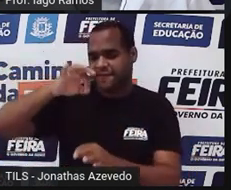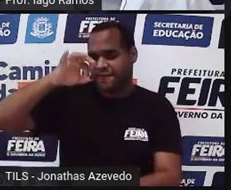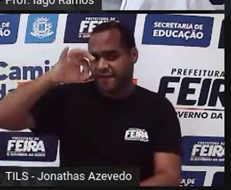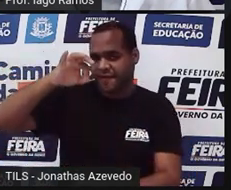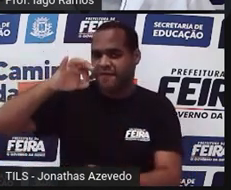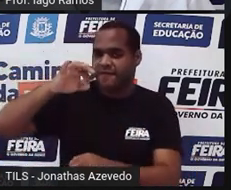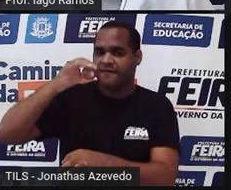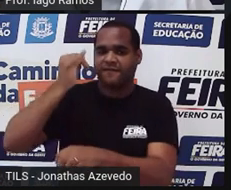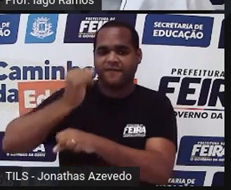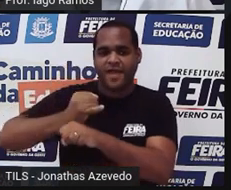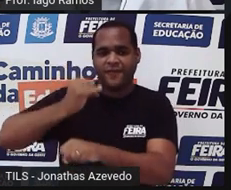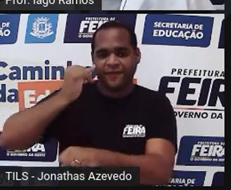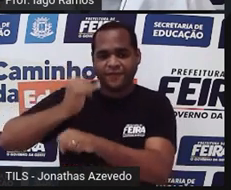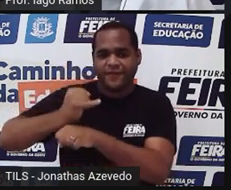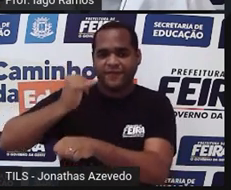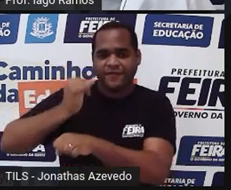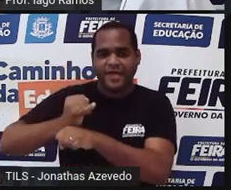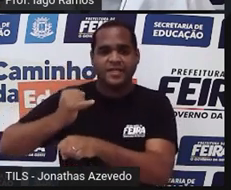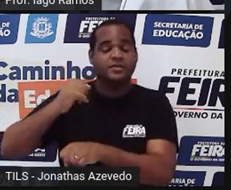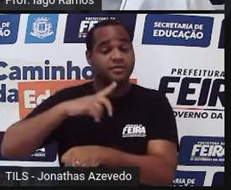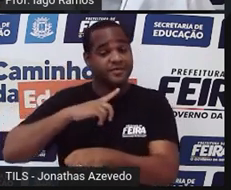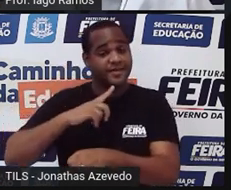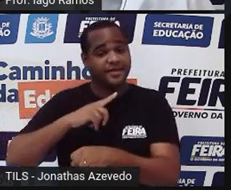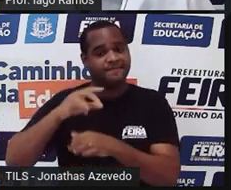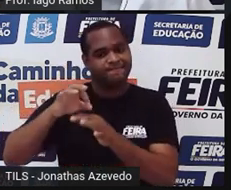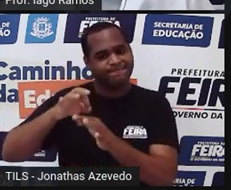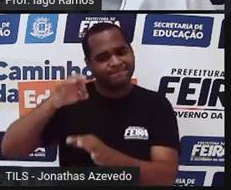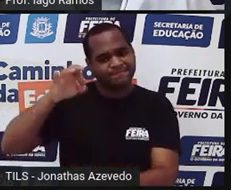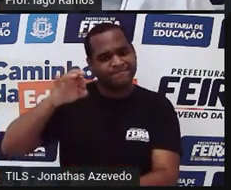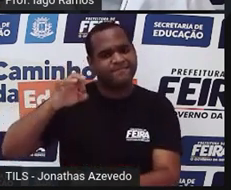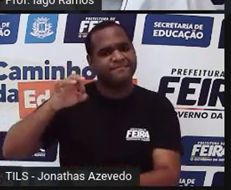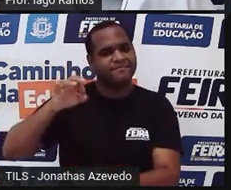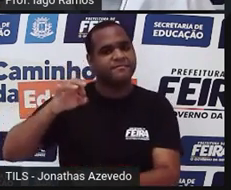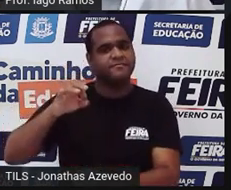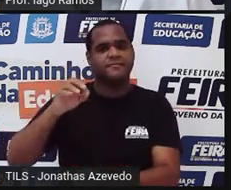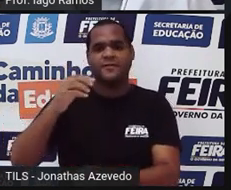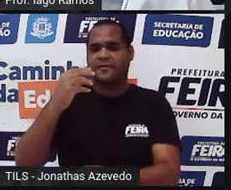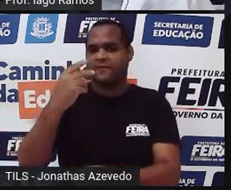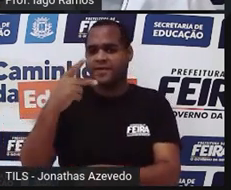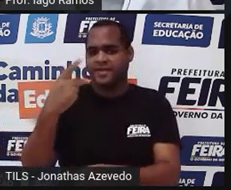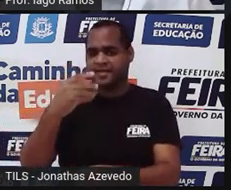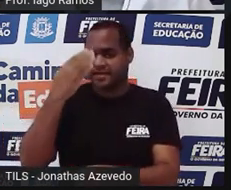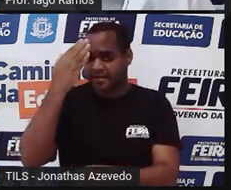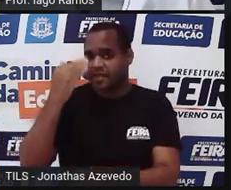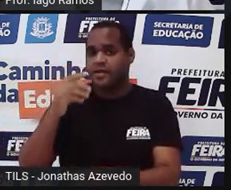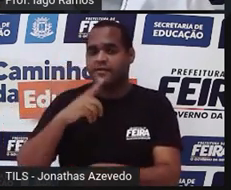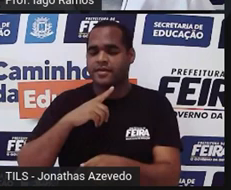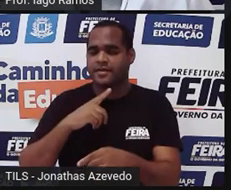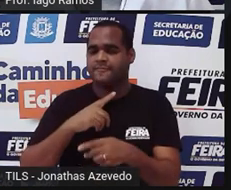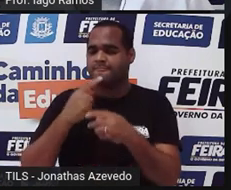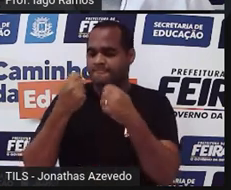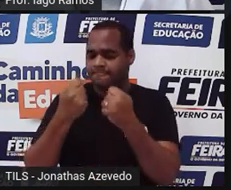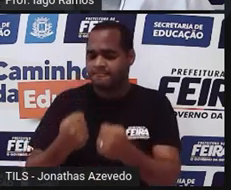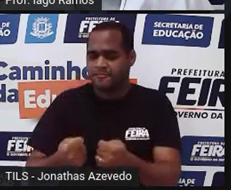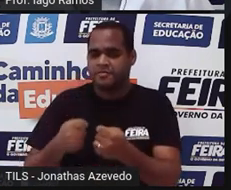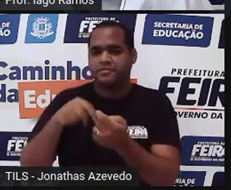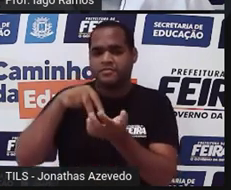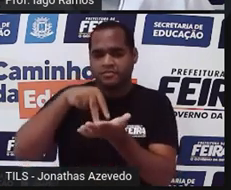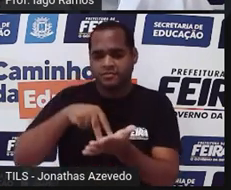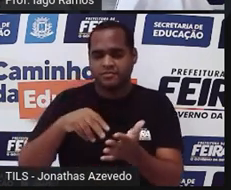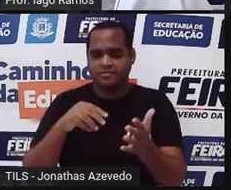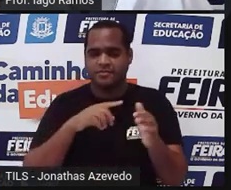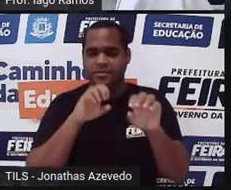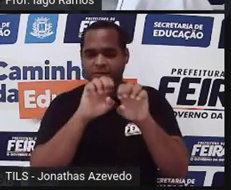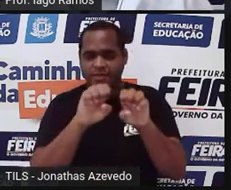pesos aqui dentro. Então, agora você já sabe. Se você precisar reforçar alguma estrutura ou quiser construir